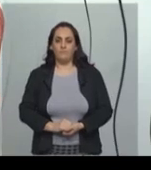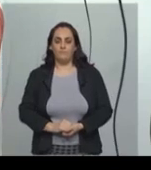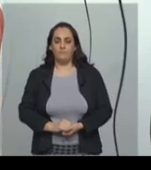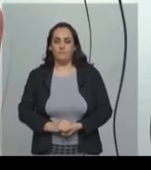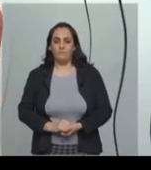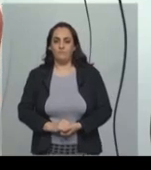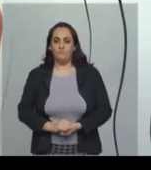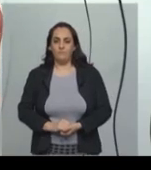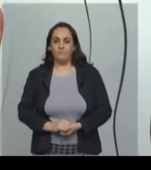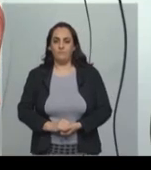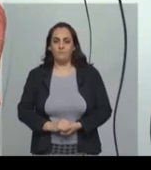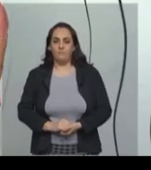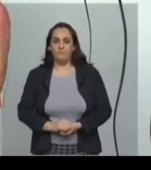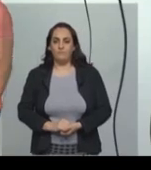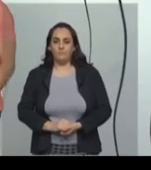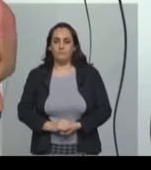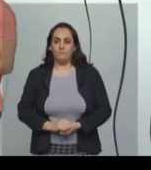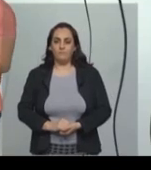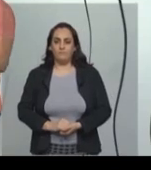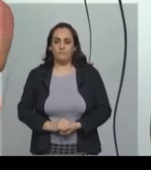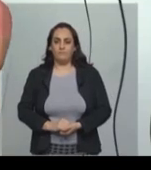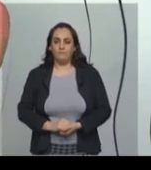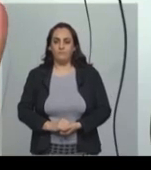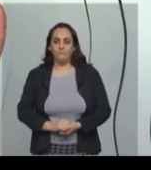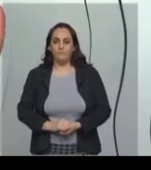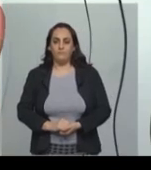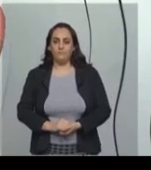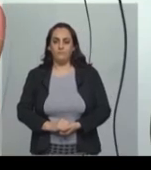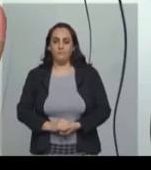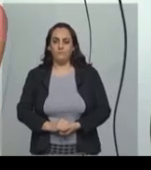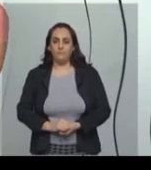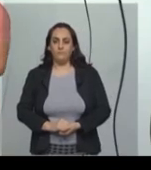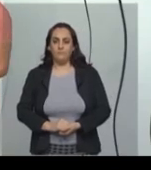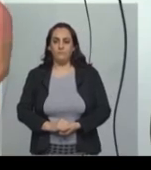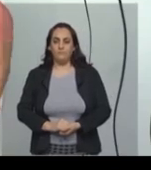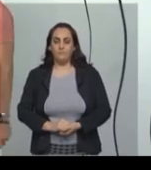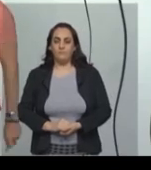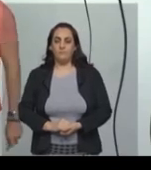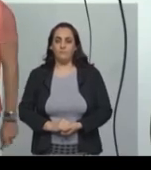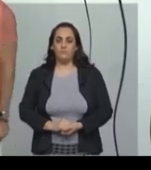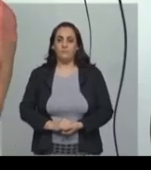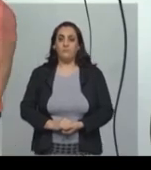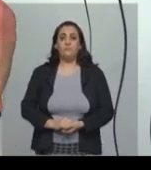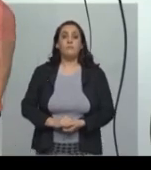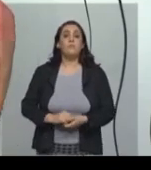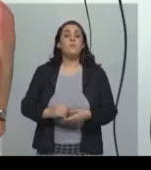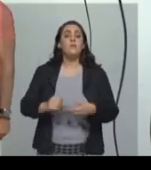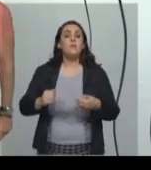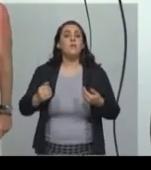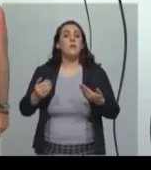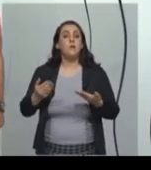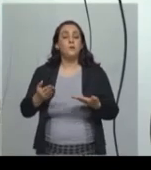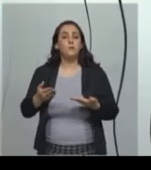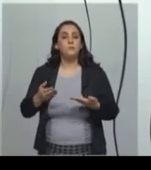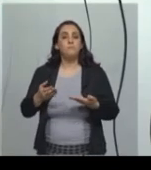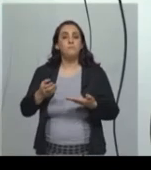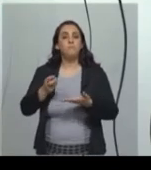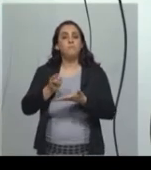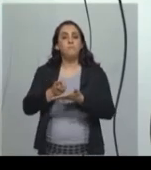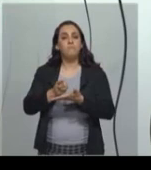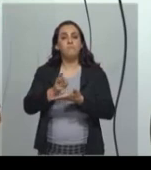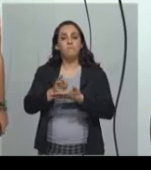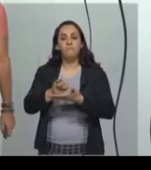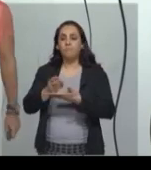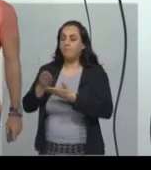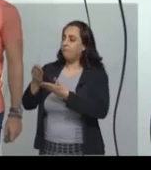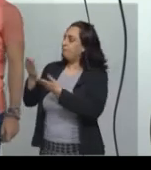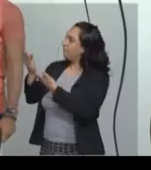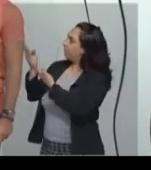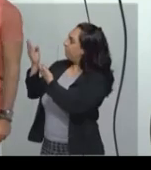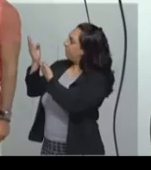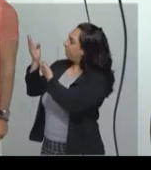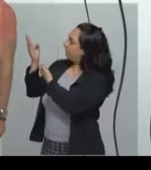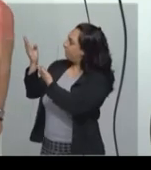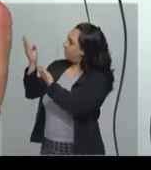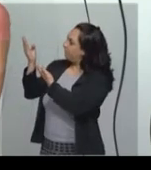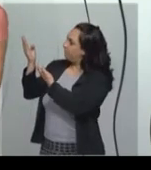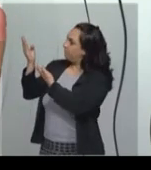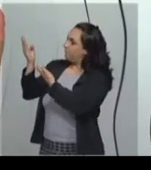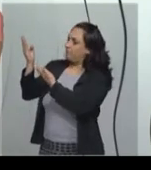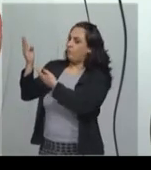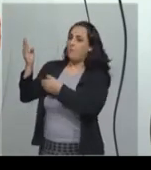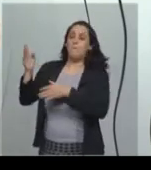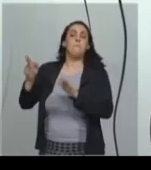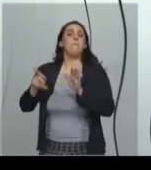nós temos aqui o mapa do Estado de Minas Gerais.